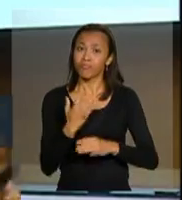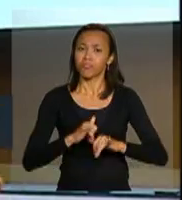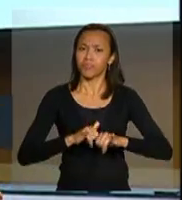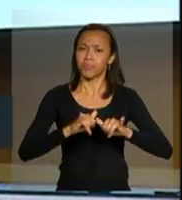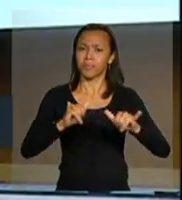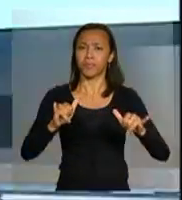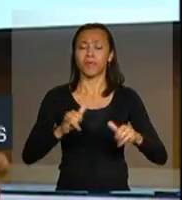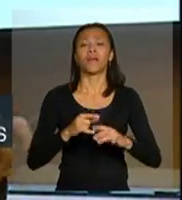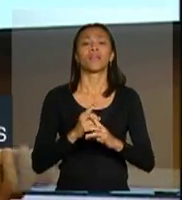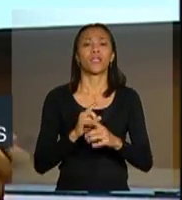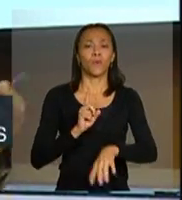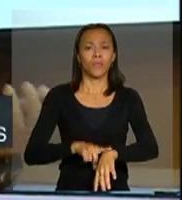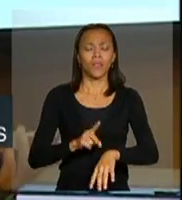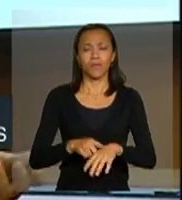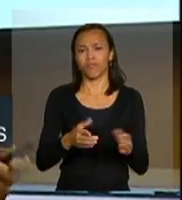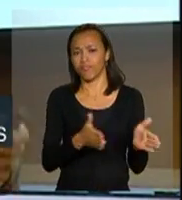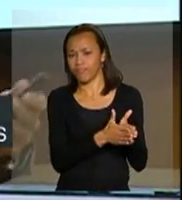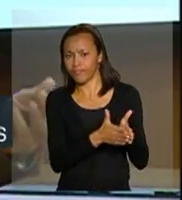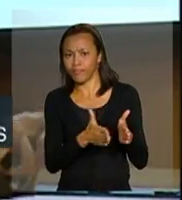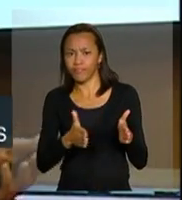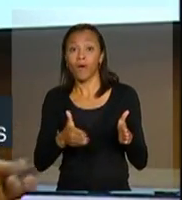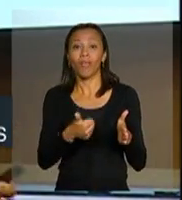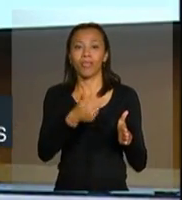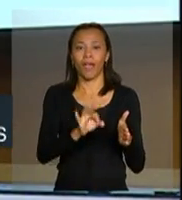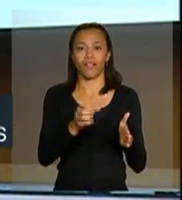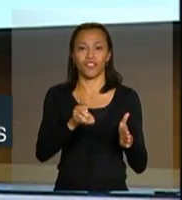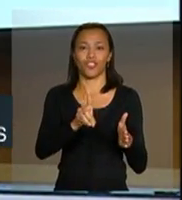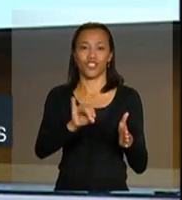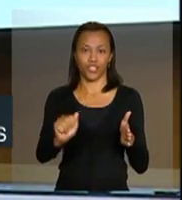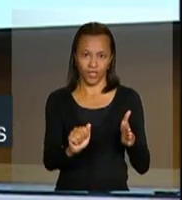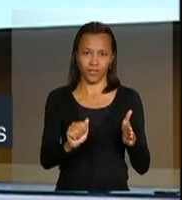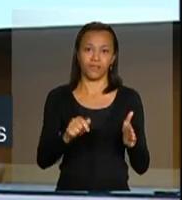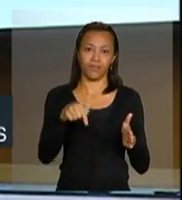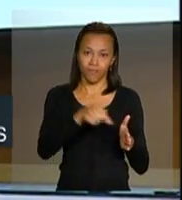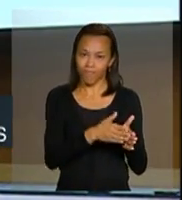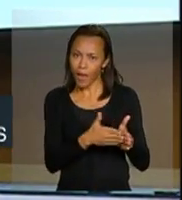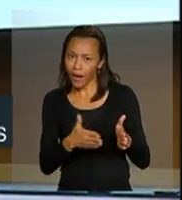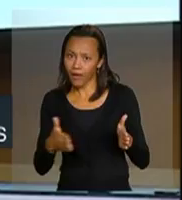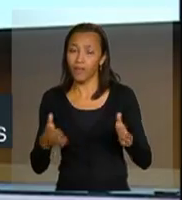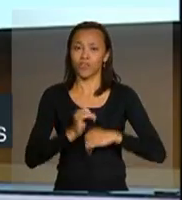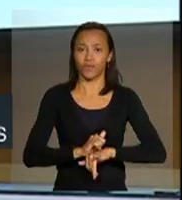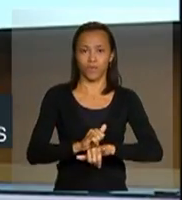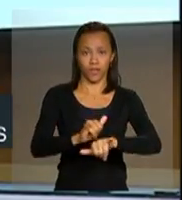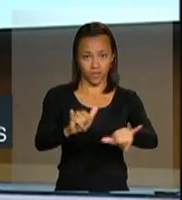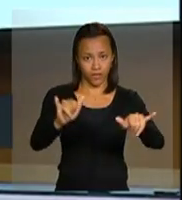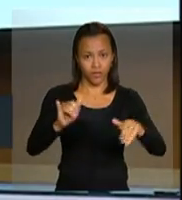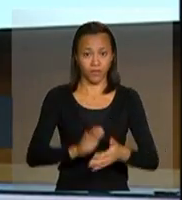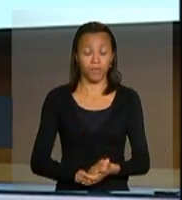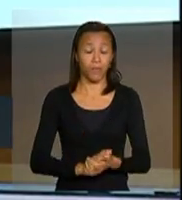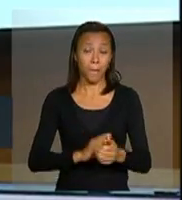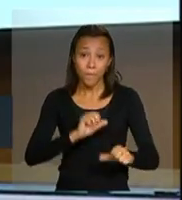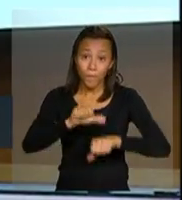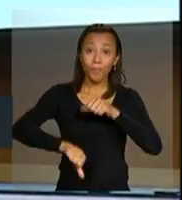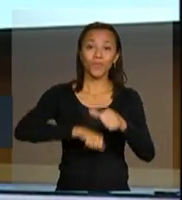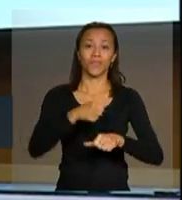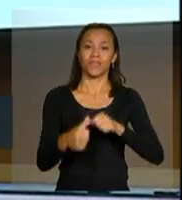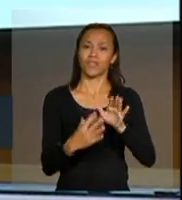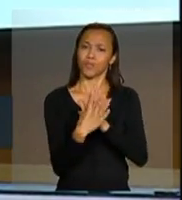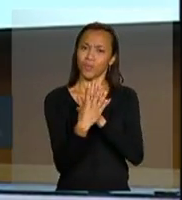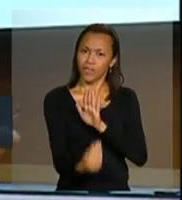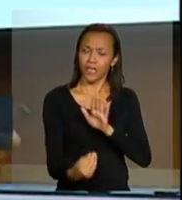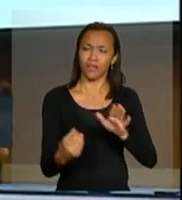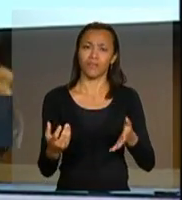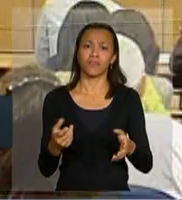dez dias, quer dizer, é uma mudança mesmo de, vamos chamar de paradigma desse processo, além da campanha, a